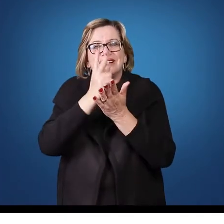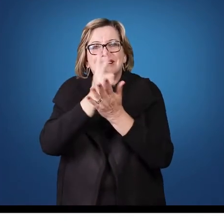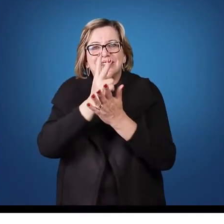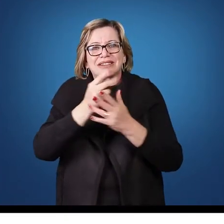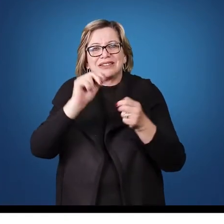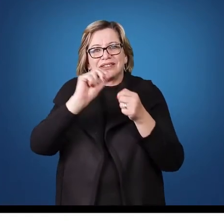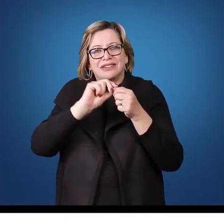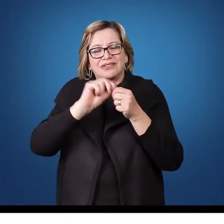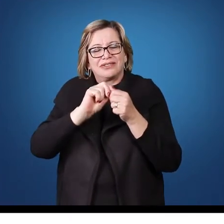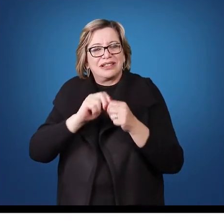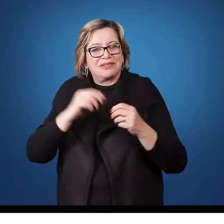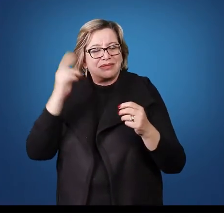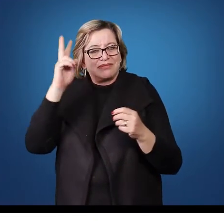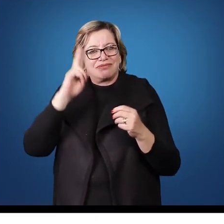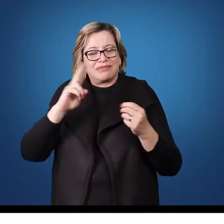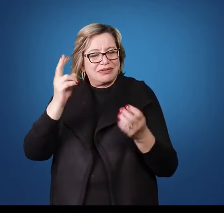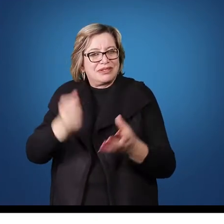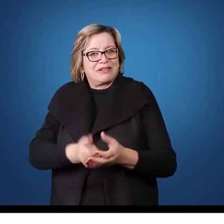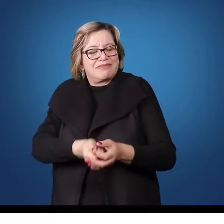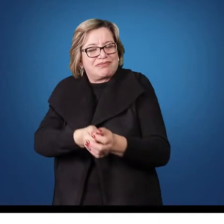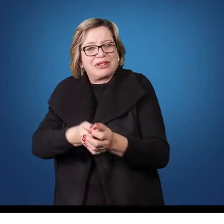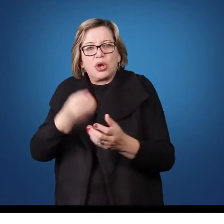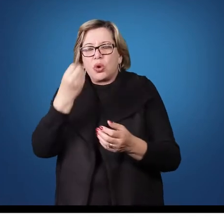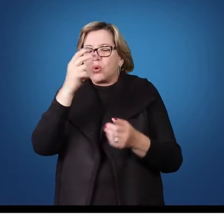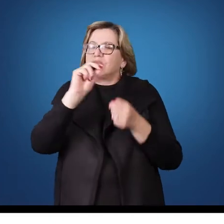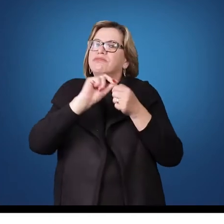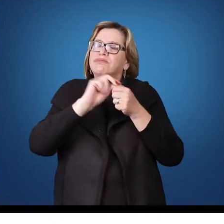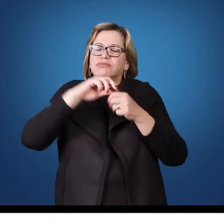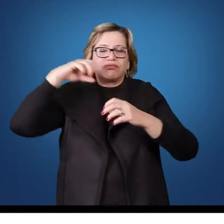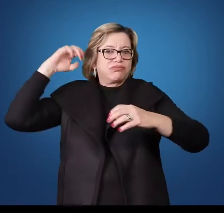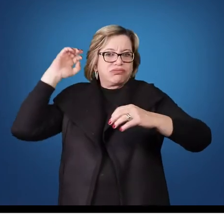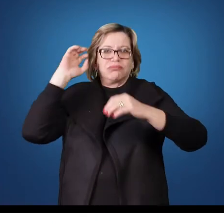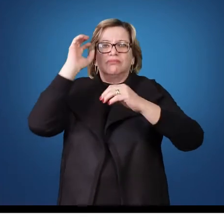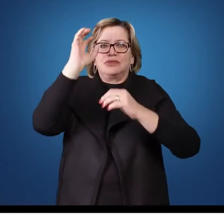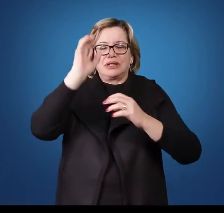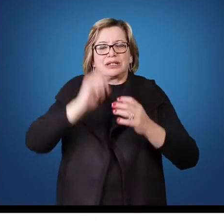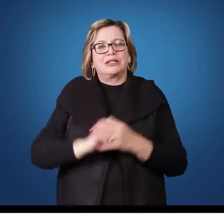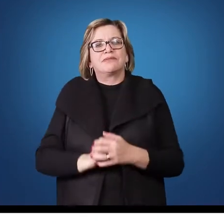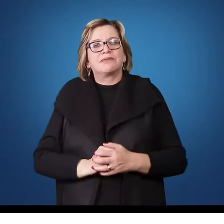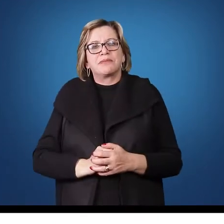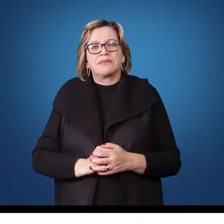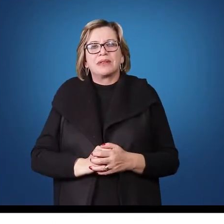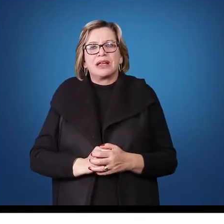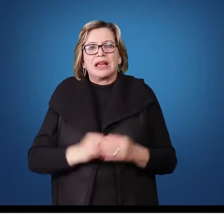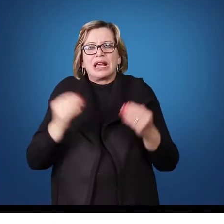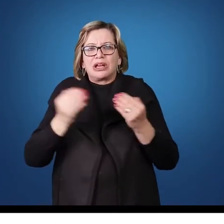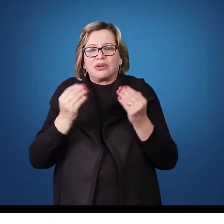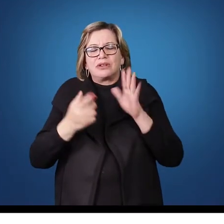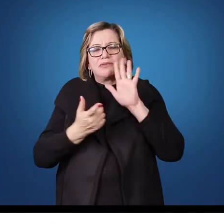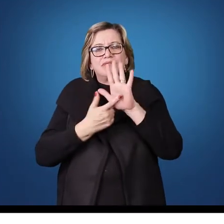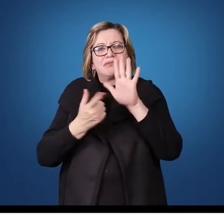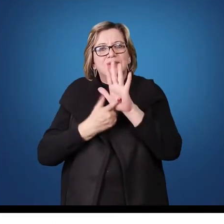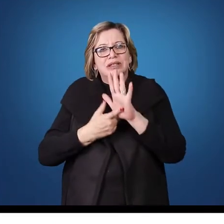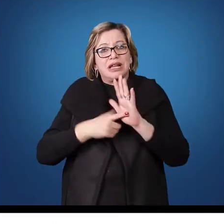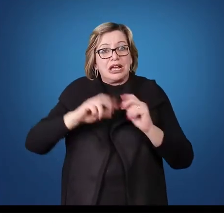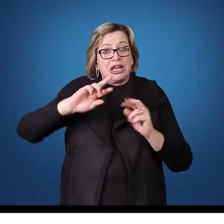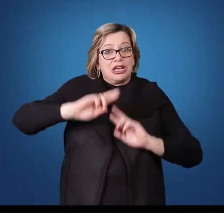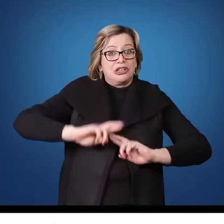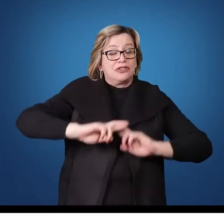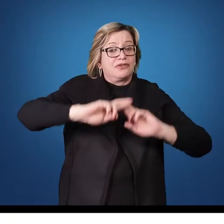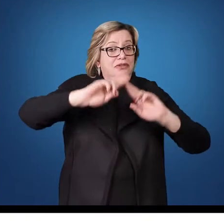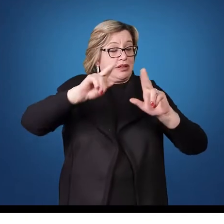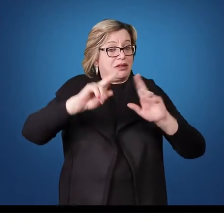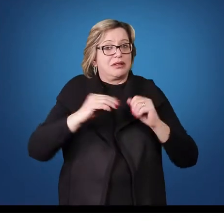em função da recepção do saque ou da ação de saque para a quadra adversária. Então vamos apresentar agora um pouquinho do